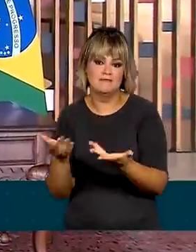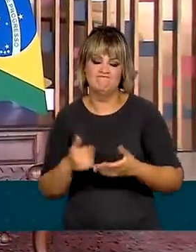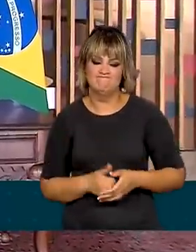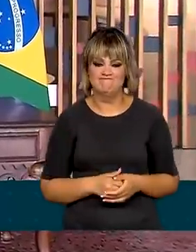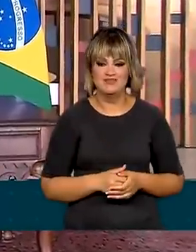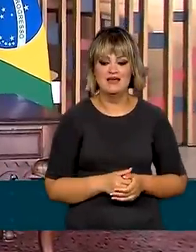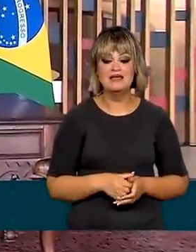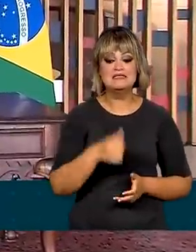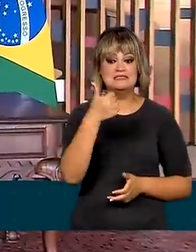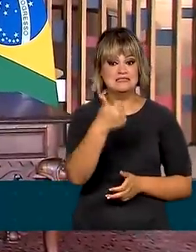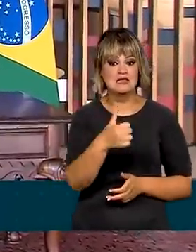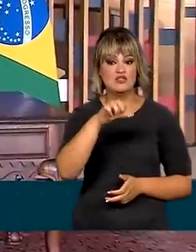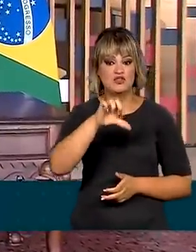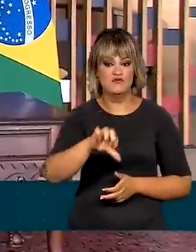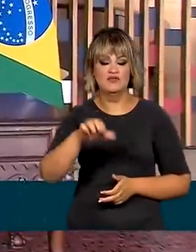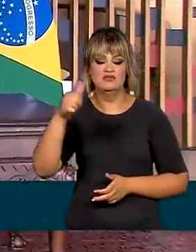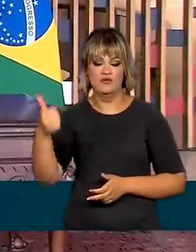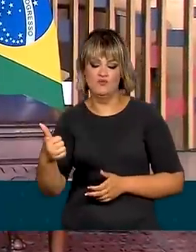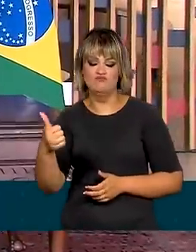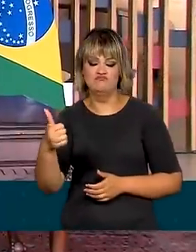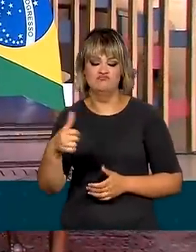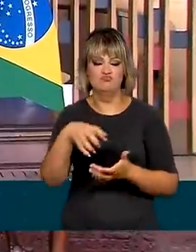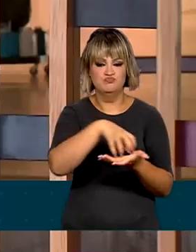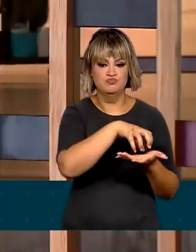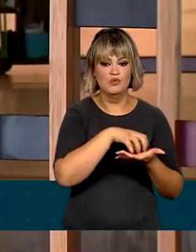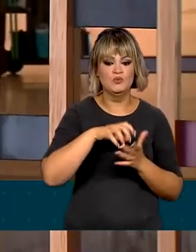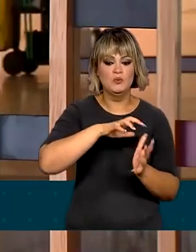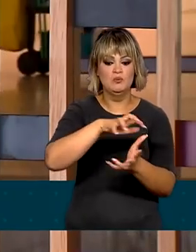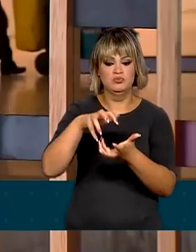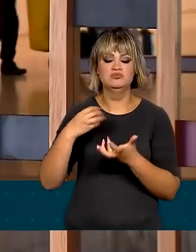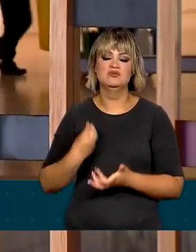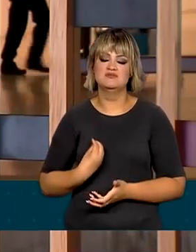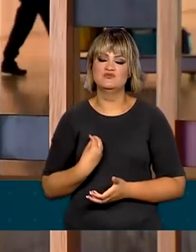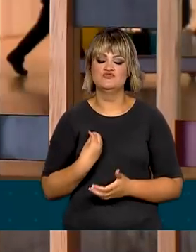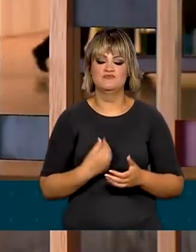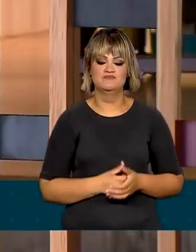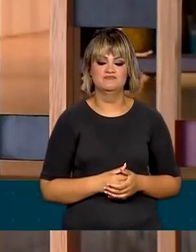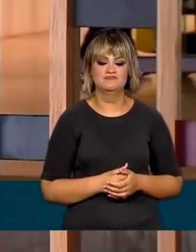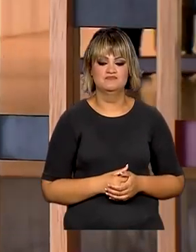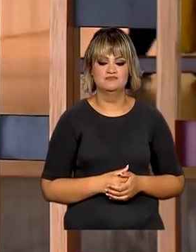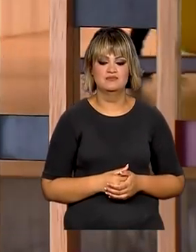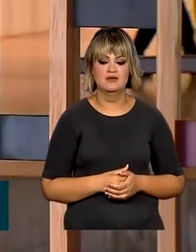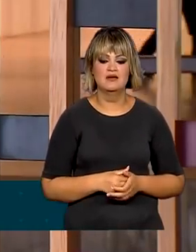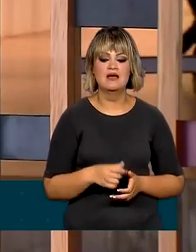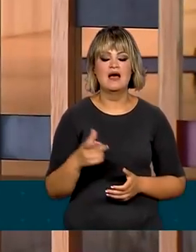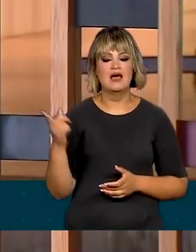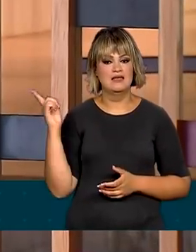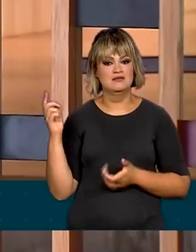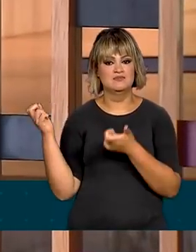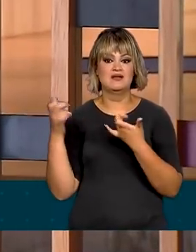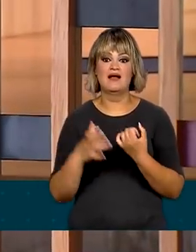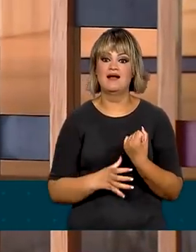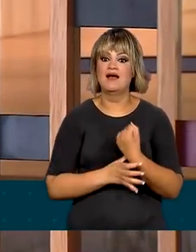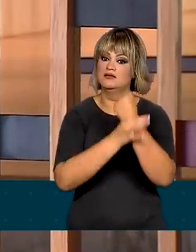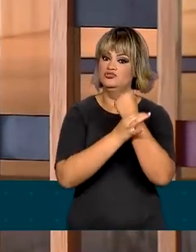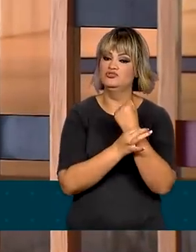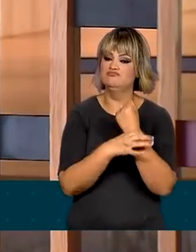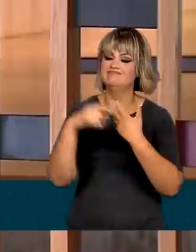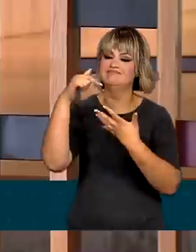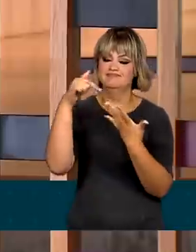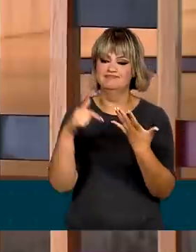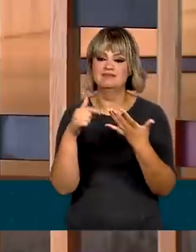191 repartições consulares em todo o mundo. Garantir que essas centenas de milhares de atos e ações